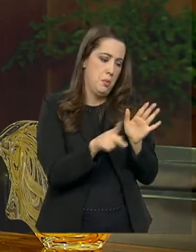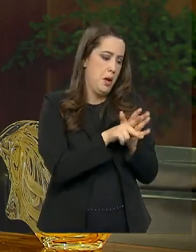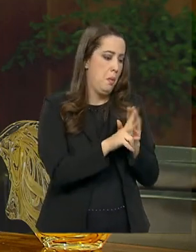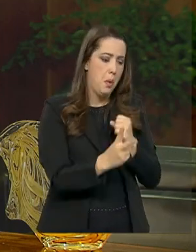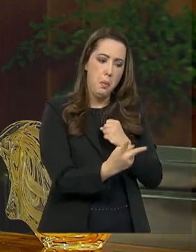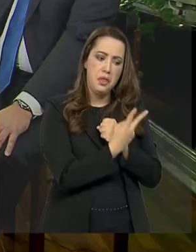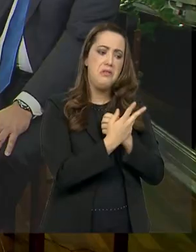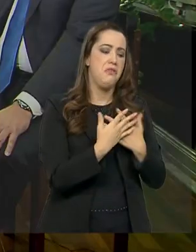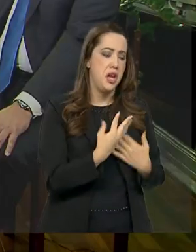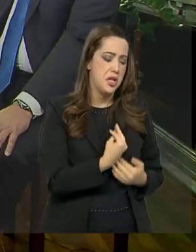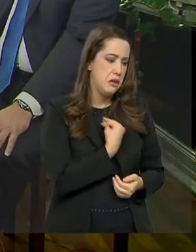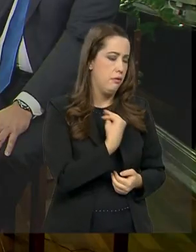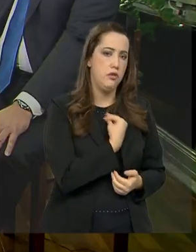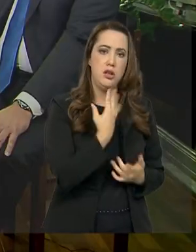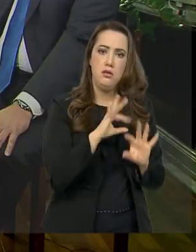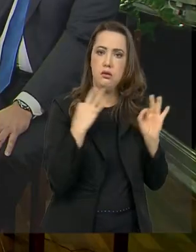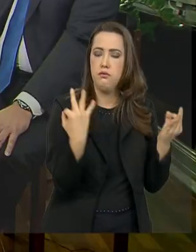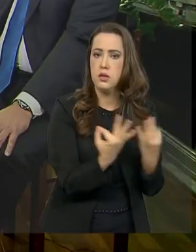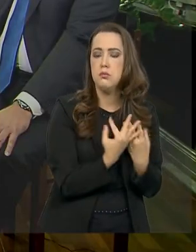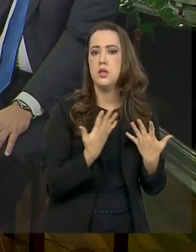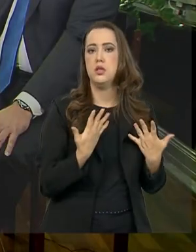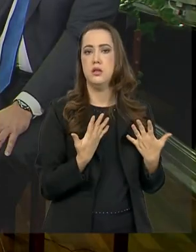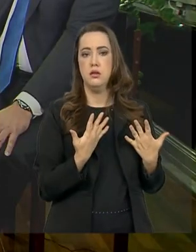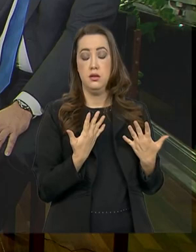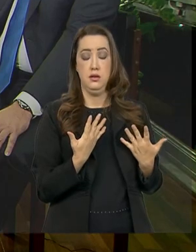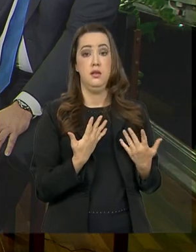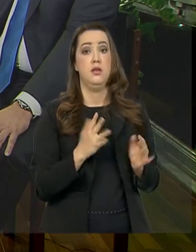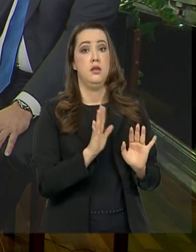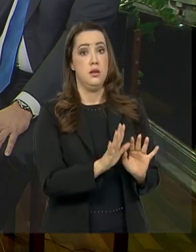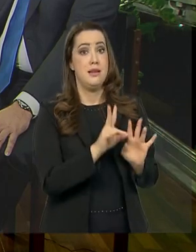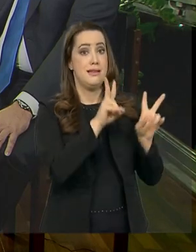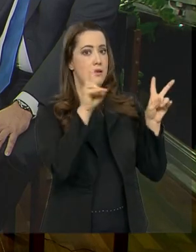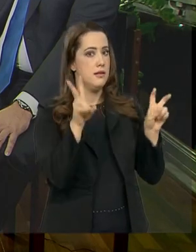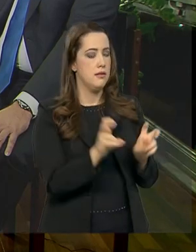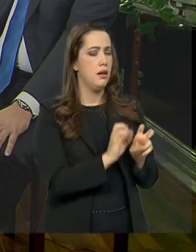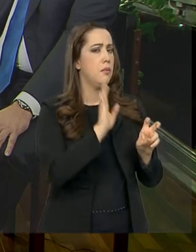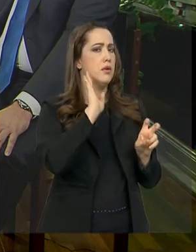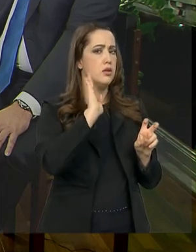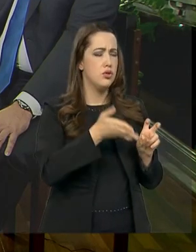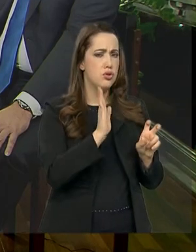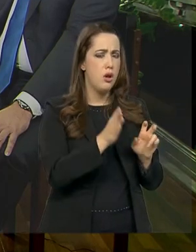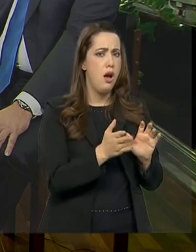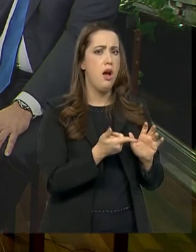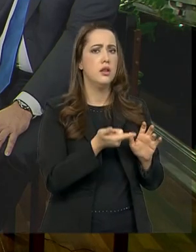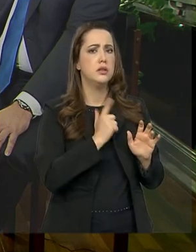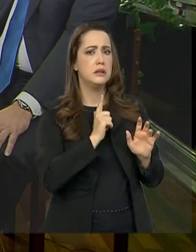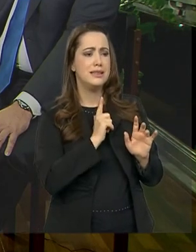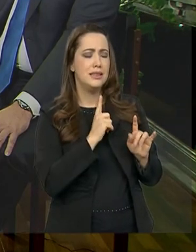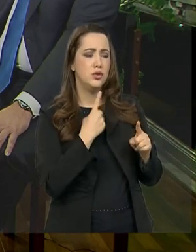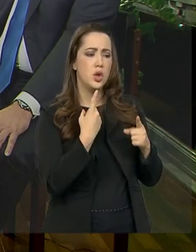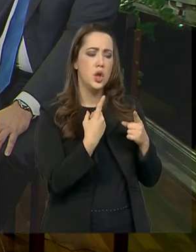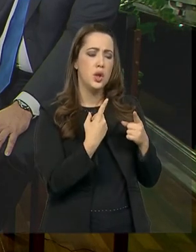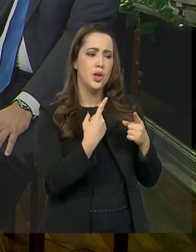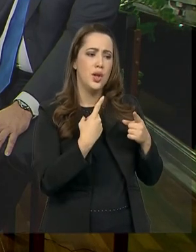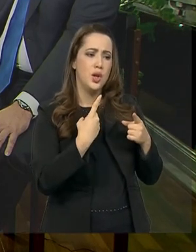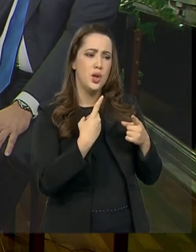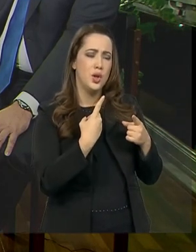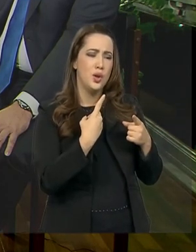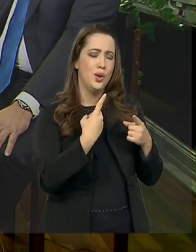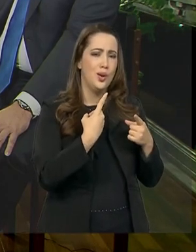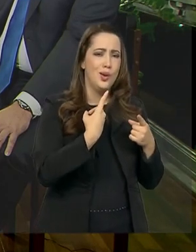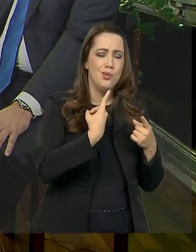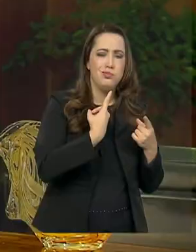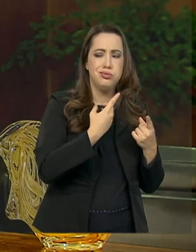a sua legítima defesa, exercer a sua legítima defesa. Esse tema já criou uma controvérsia tanto no parlamento